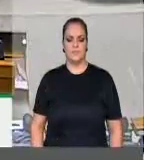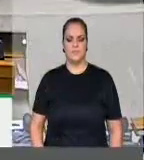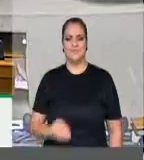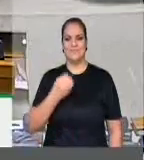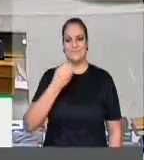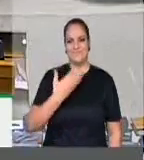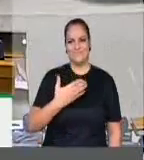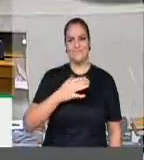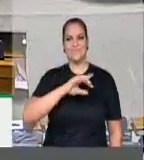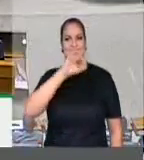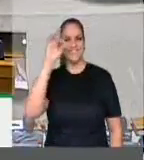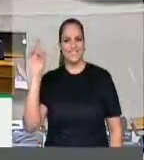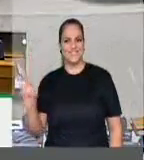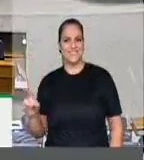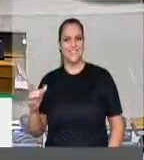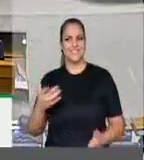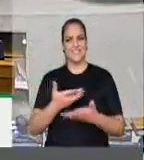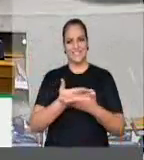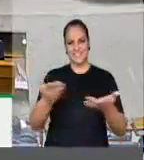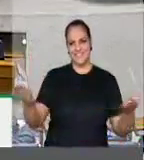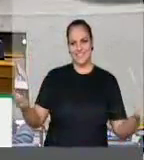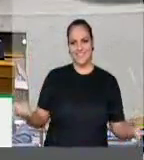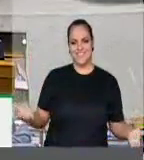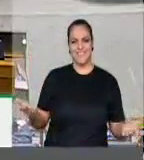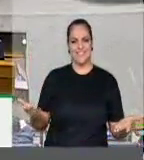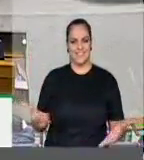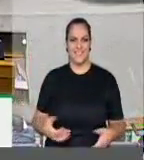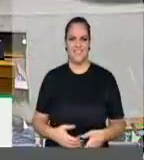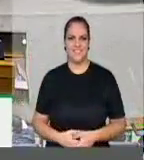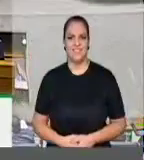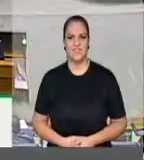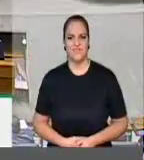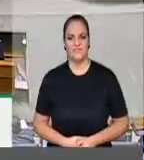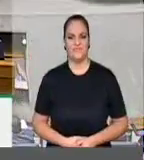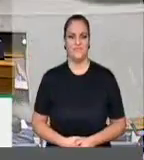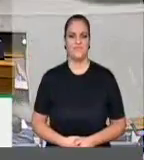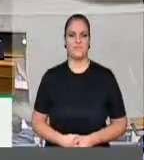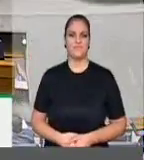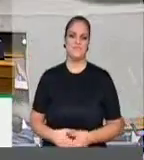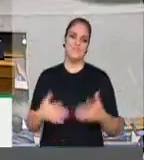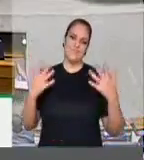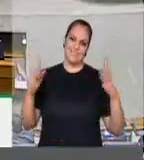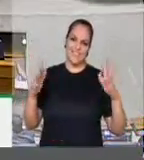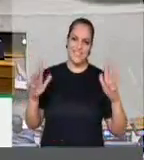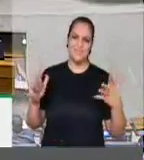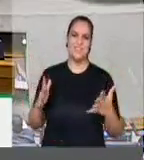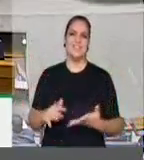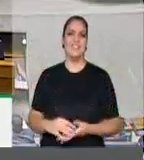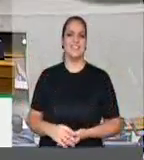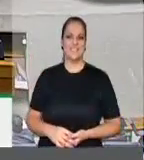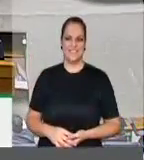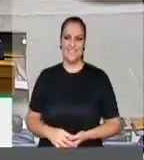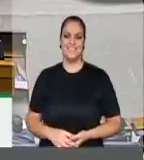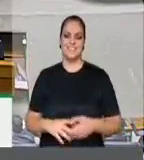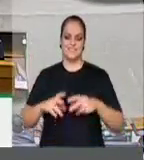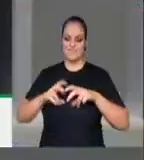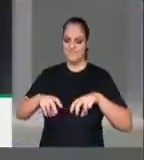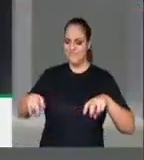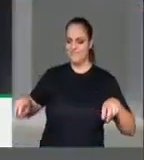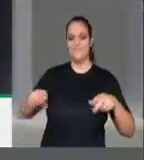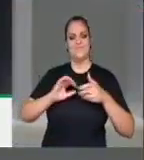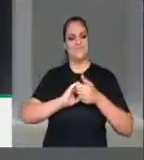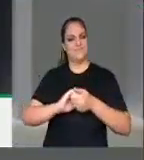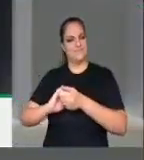Bom dia, bem grande a todos e a todas. Quero aqui parabenizar e saudar a